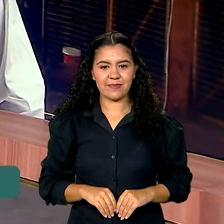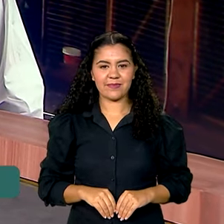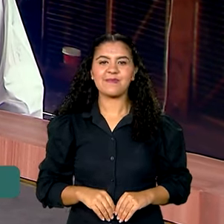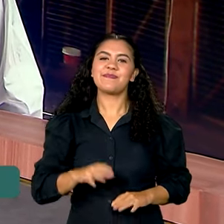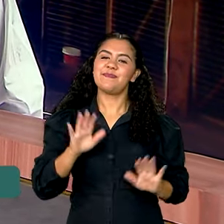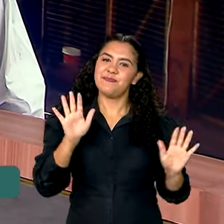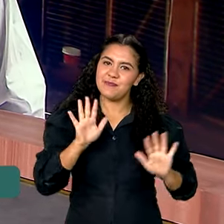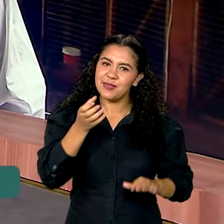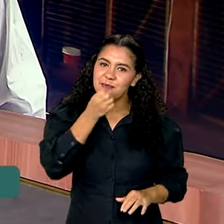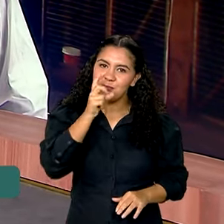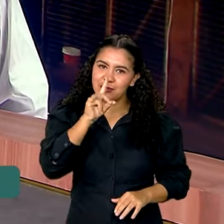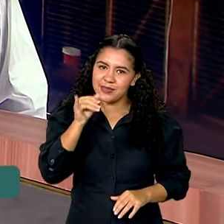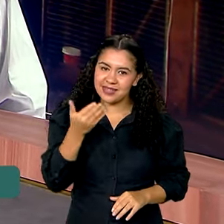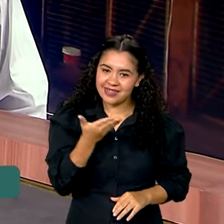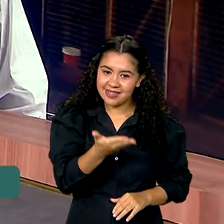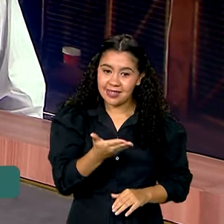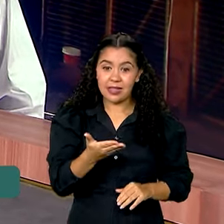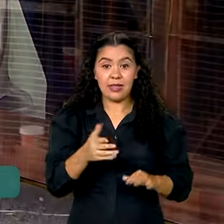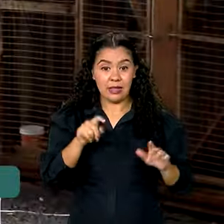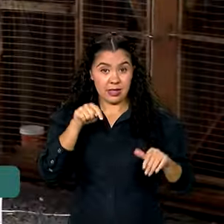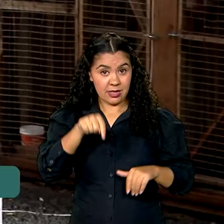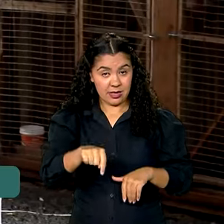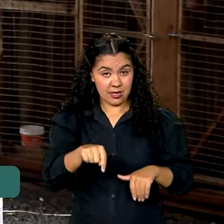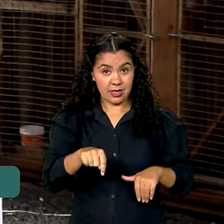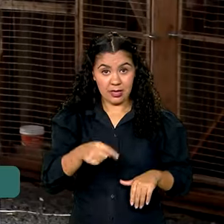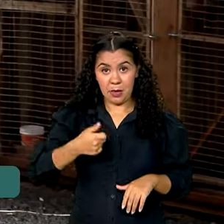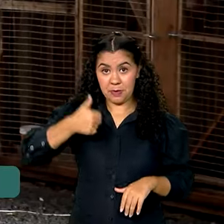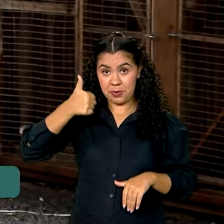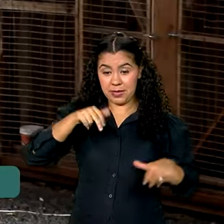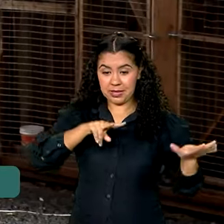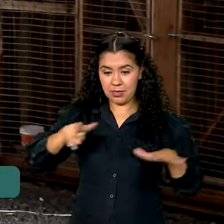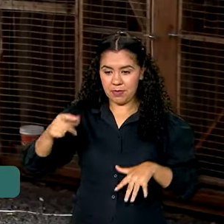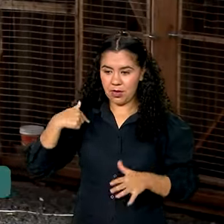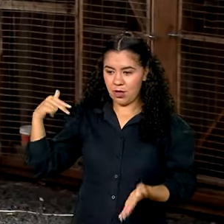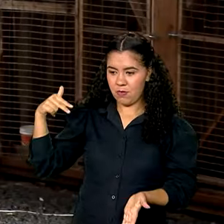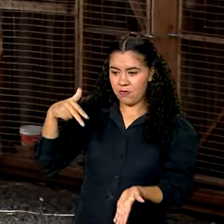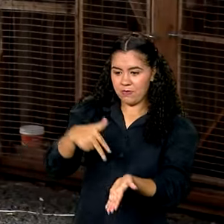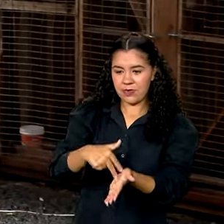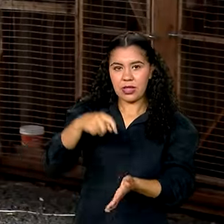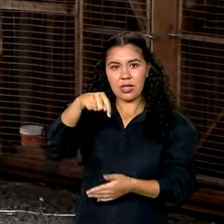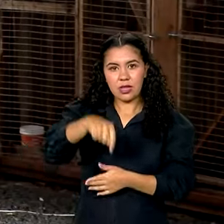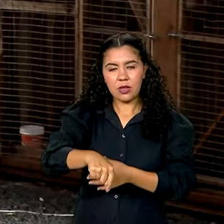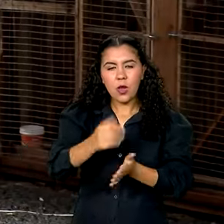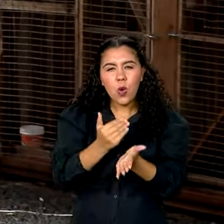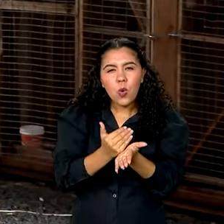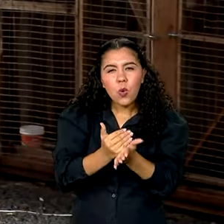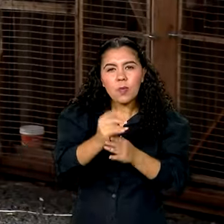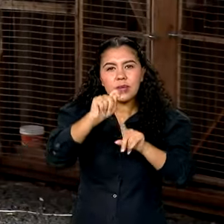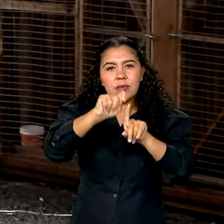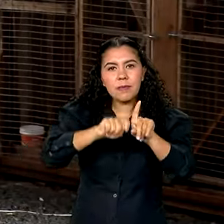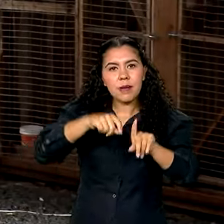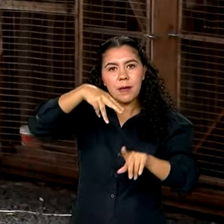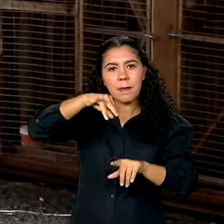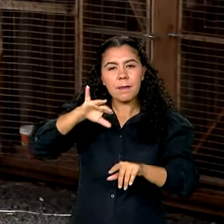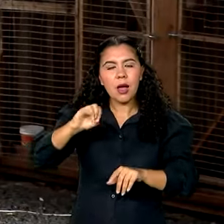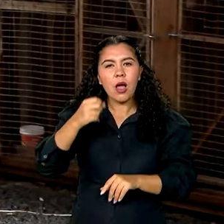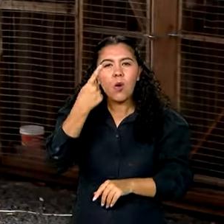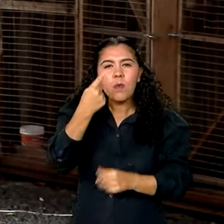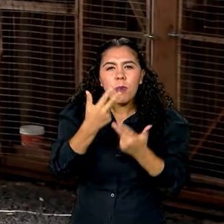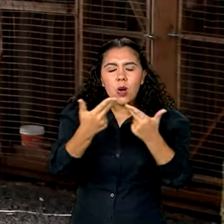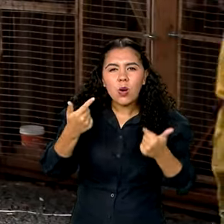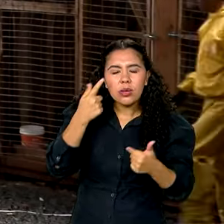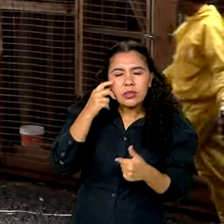Bom dia, Vanessa. Olha, na primeira semana que eu estive aqui no Rio Grande do Sul, logo no comecinho de maio, uma cena me chamou a atenção.